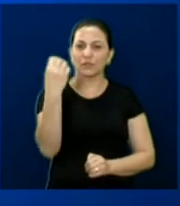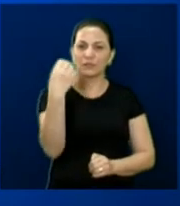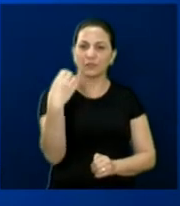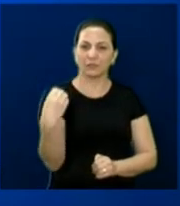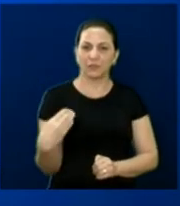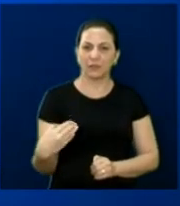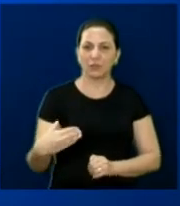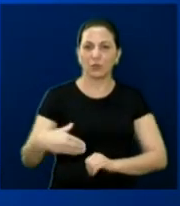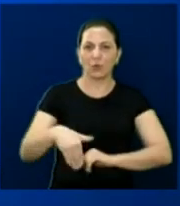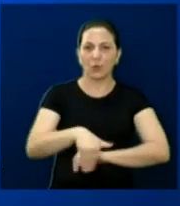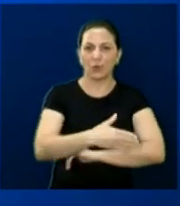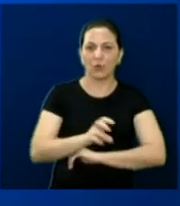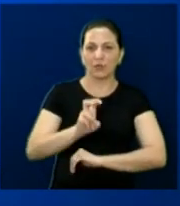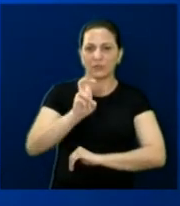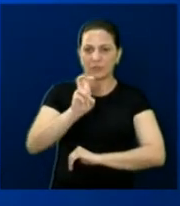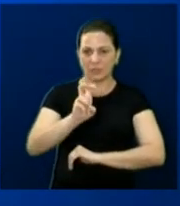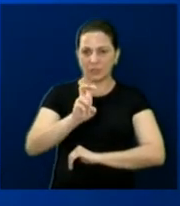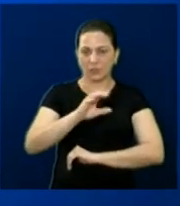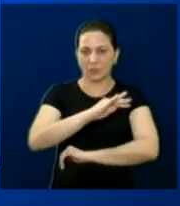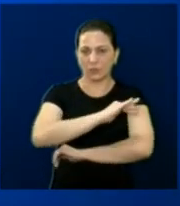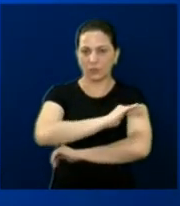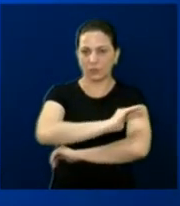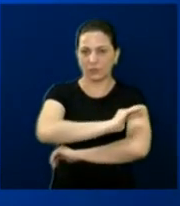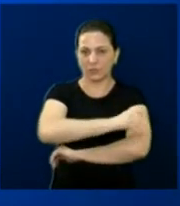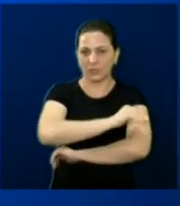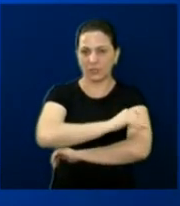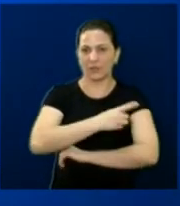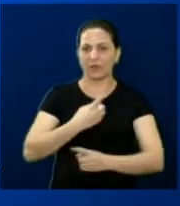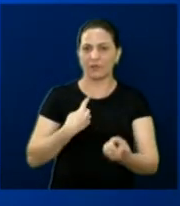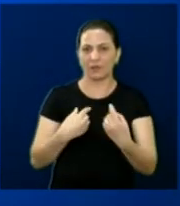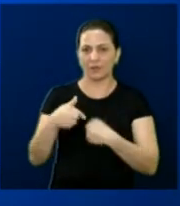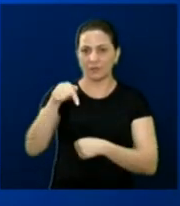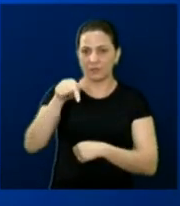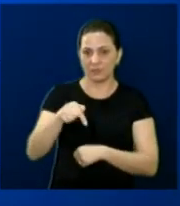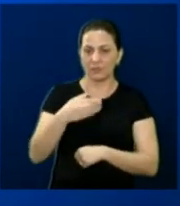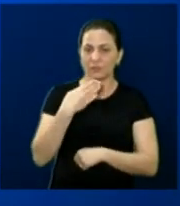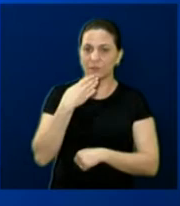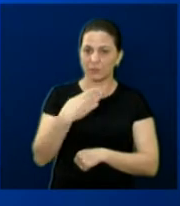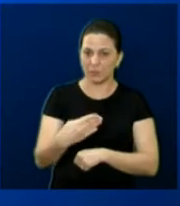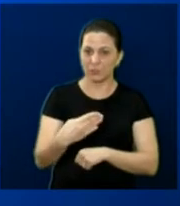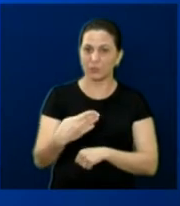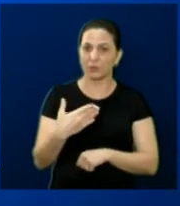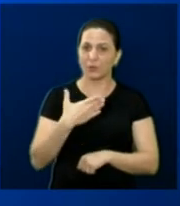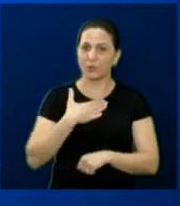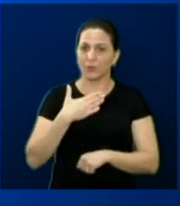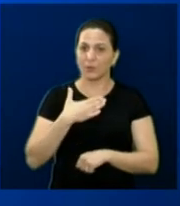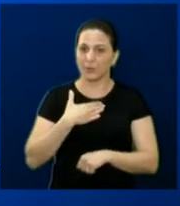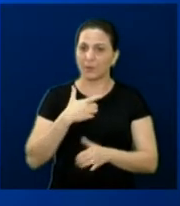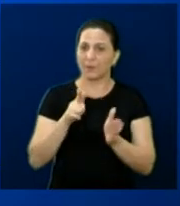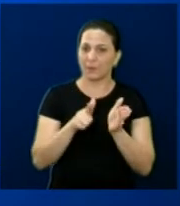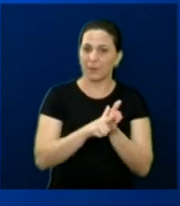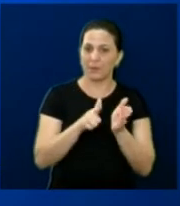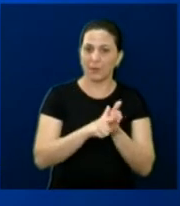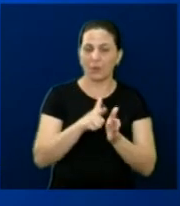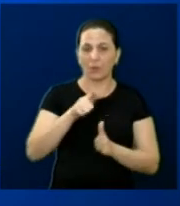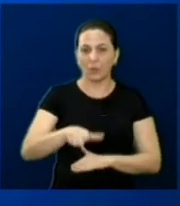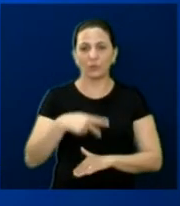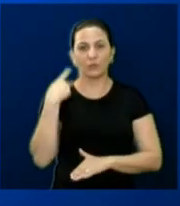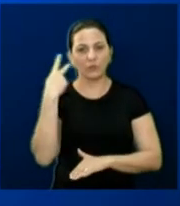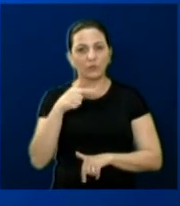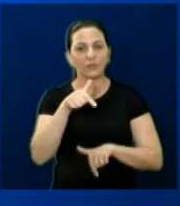na Rua 5, com a 7 de setembro, de um requerimento que eu apresentei aqui nessa casa, eu sei que demais vereadores também